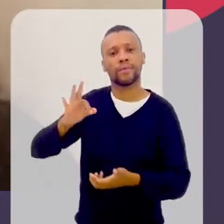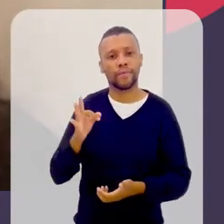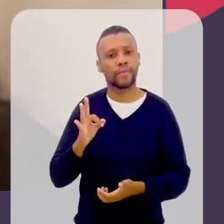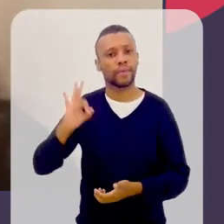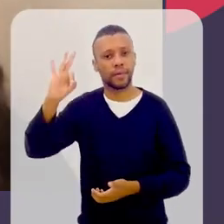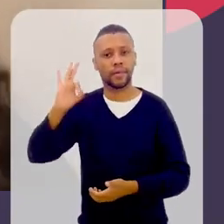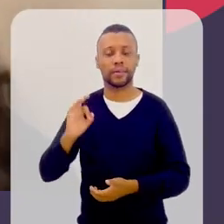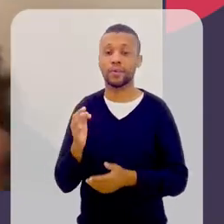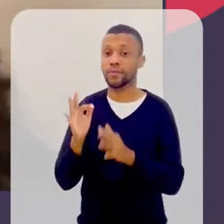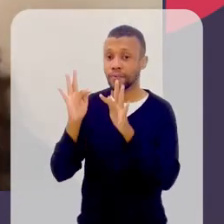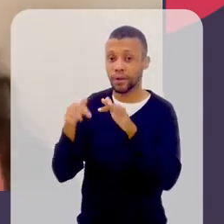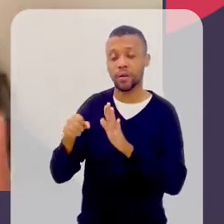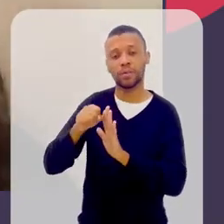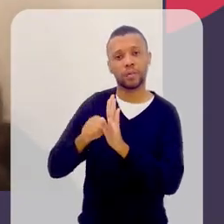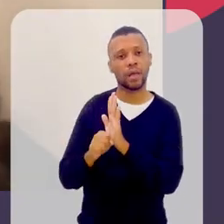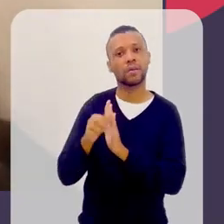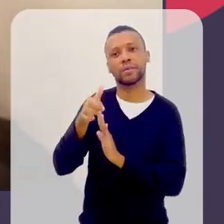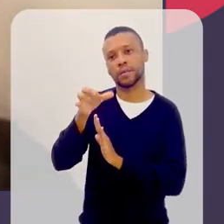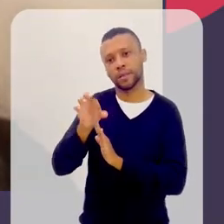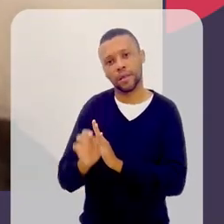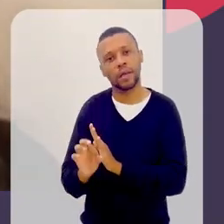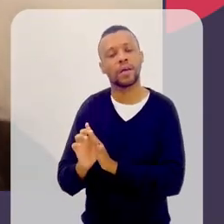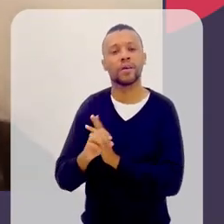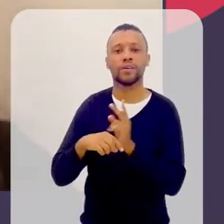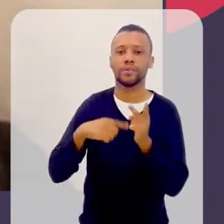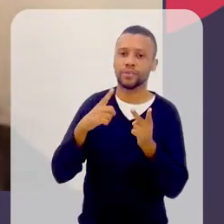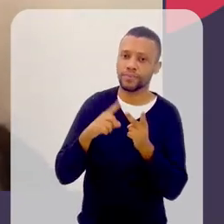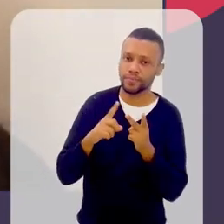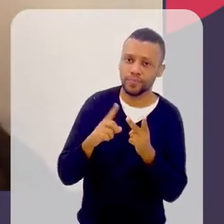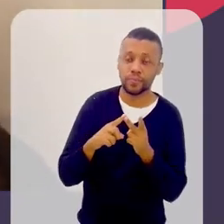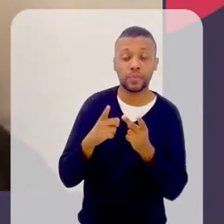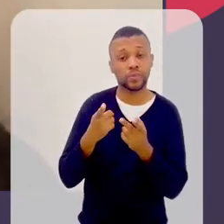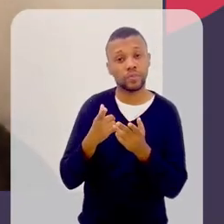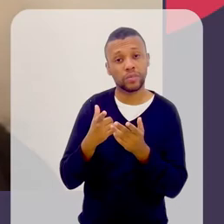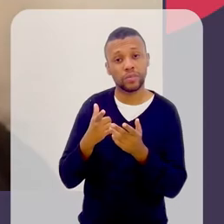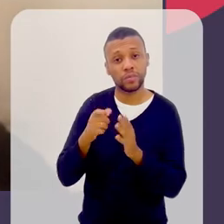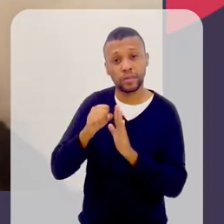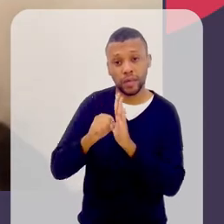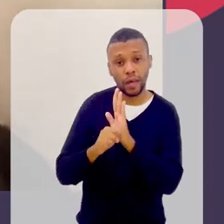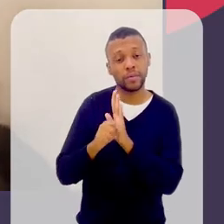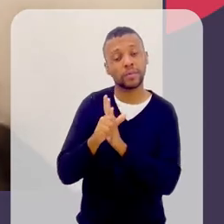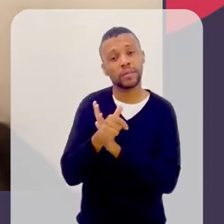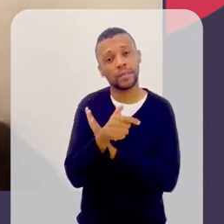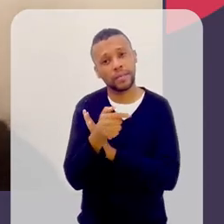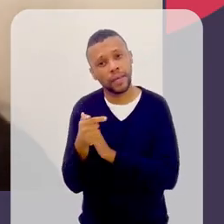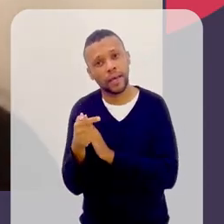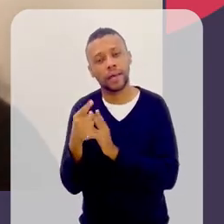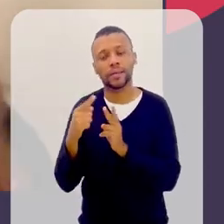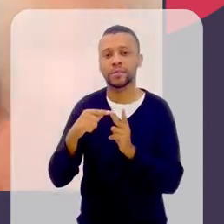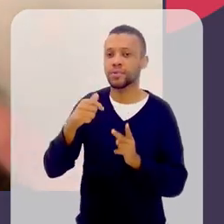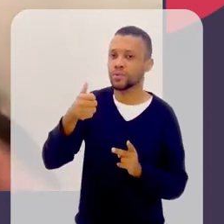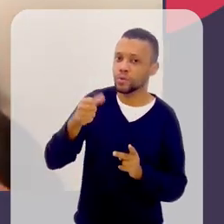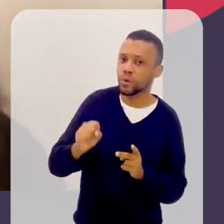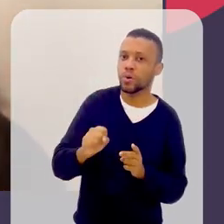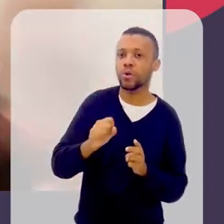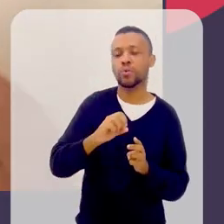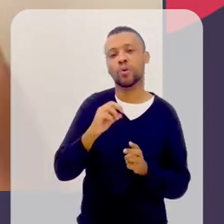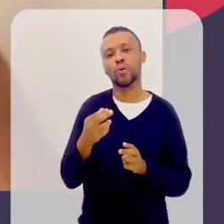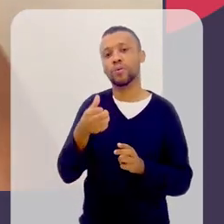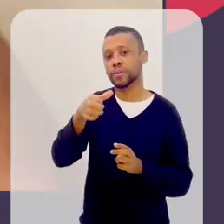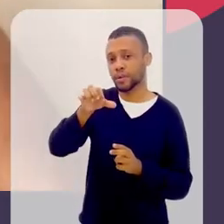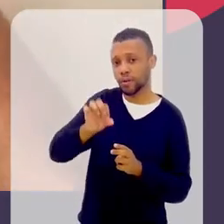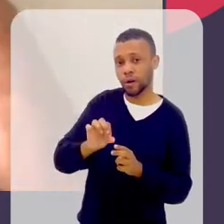no final do século XVI, começo do século XVII, a Revolução Francesa acontece no século XVIII, 1789. Um pouco antes